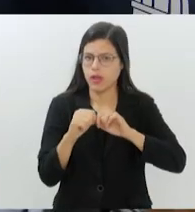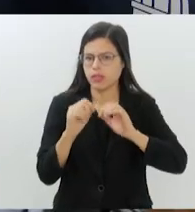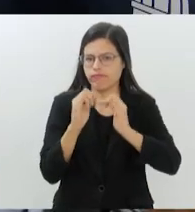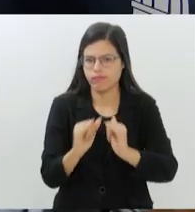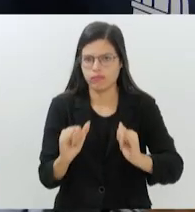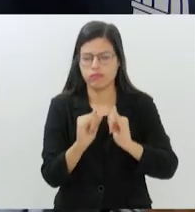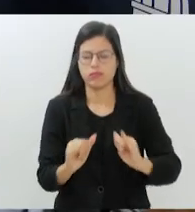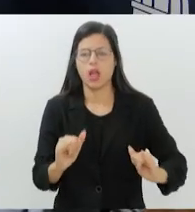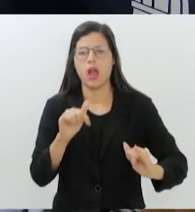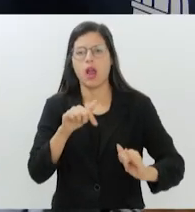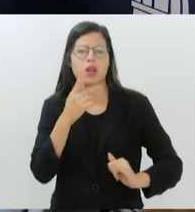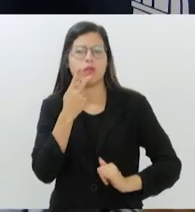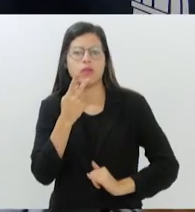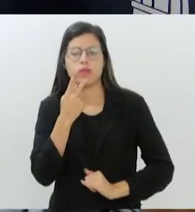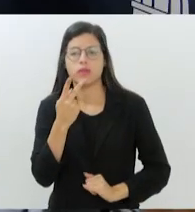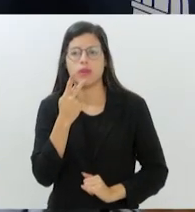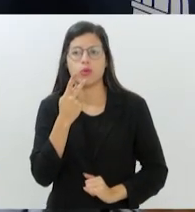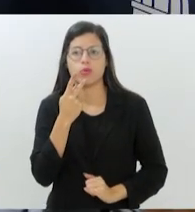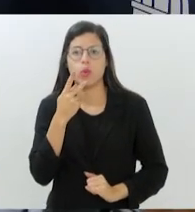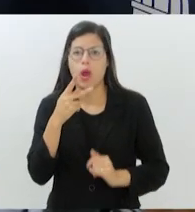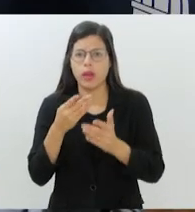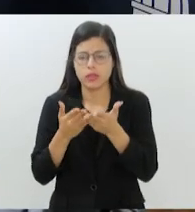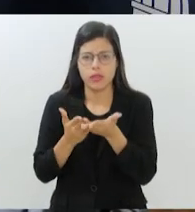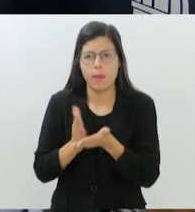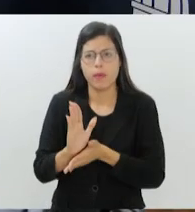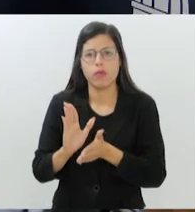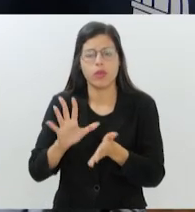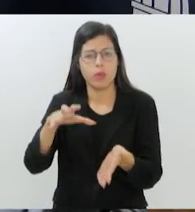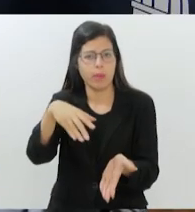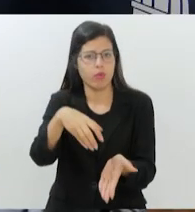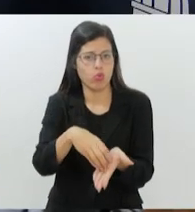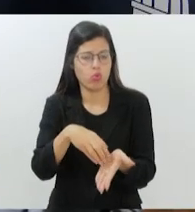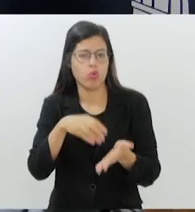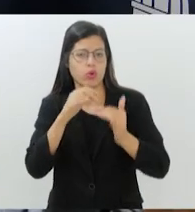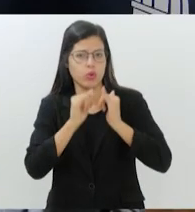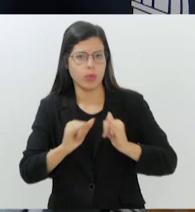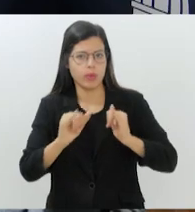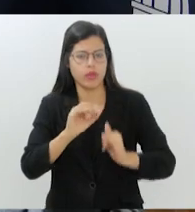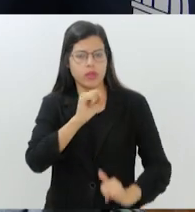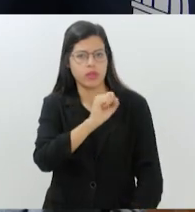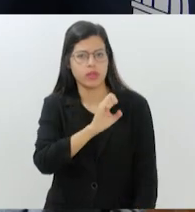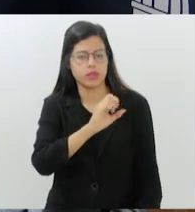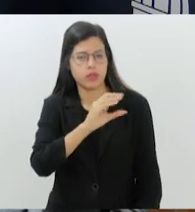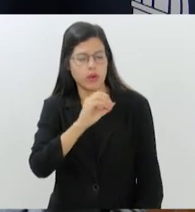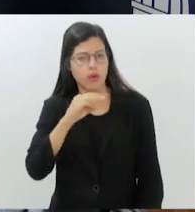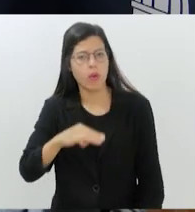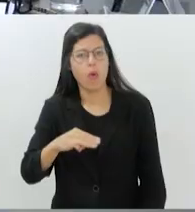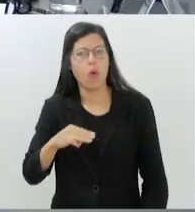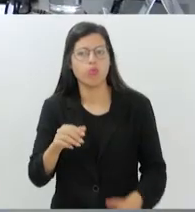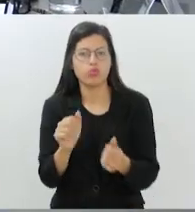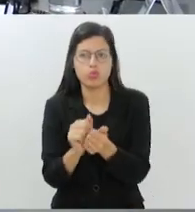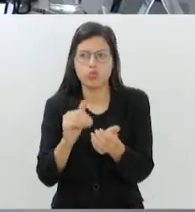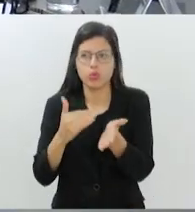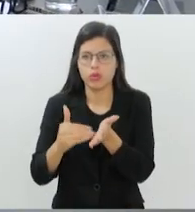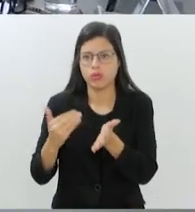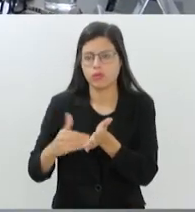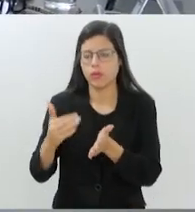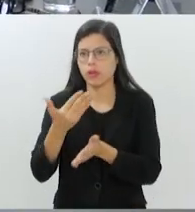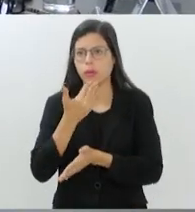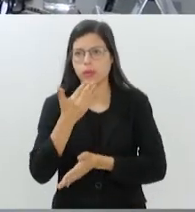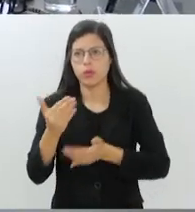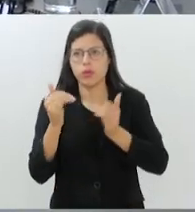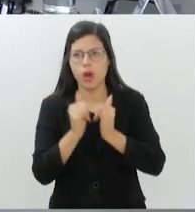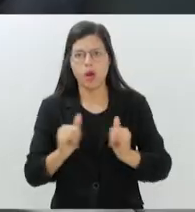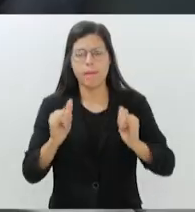Segundo ele, essas ações são aprovadas previamente pelo núcleo de publicidade da SECOM, junto com a secretaria que solicitou a campanha